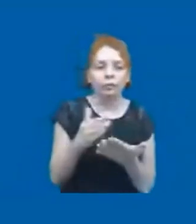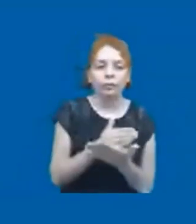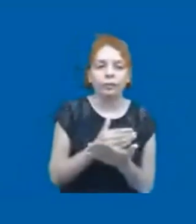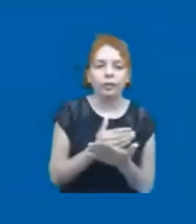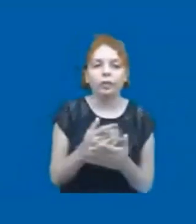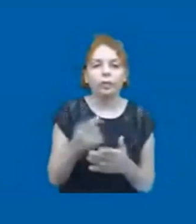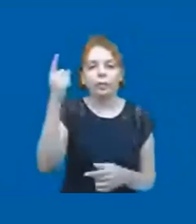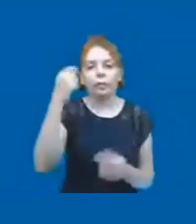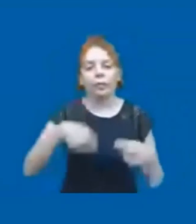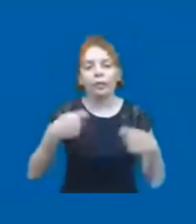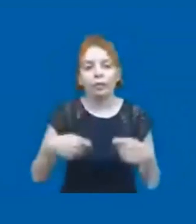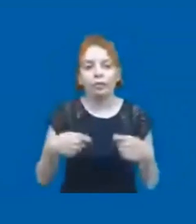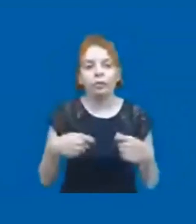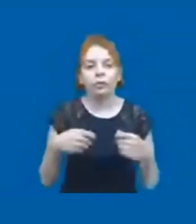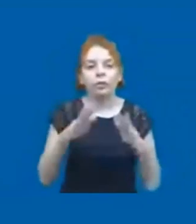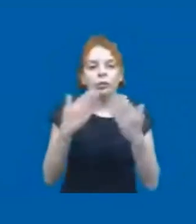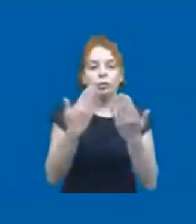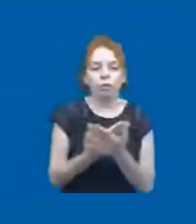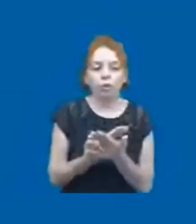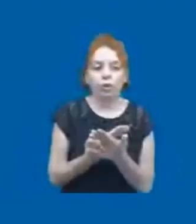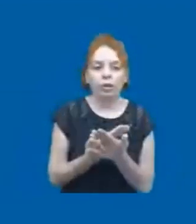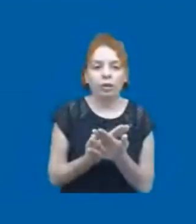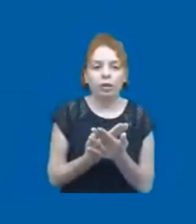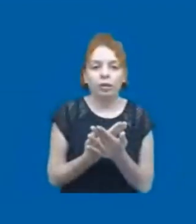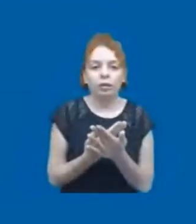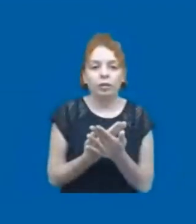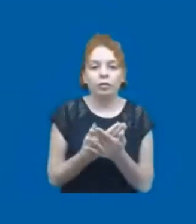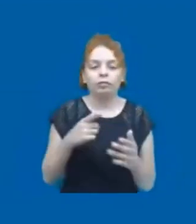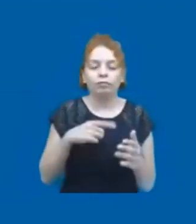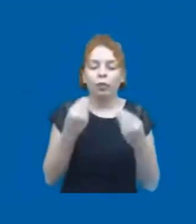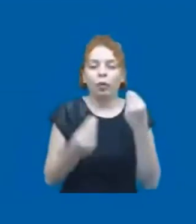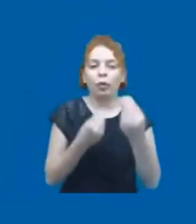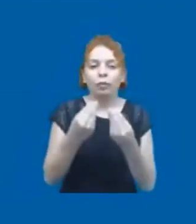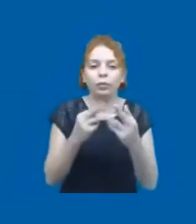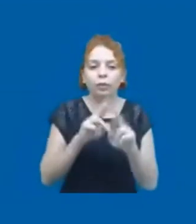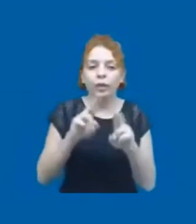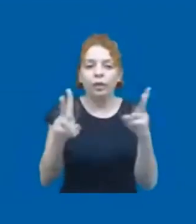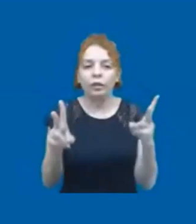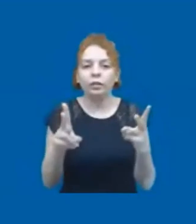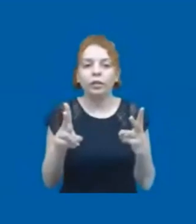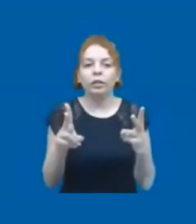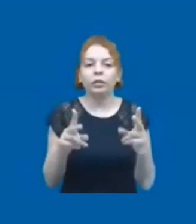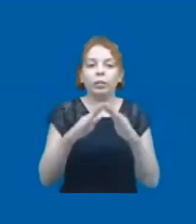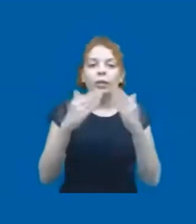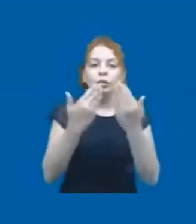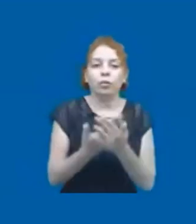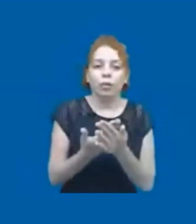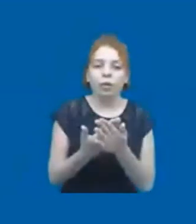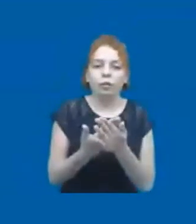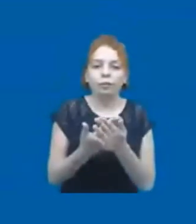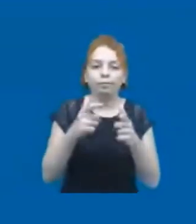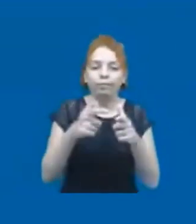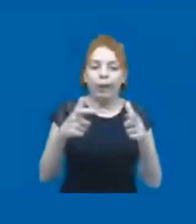Vamos precisar trabalhar uma escola, também, do ponto de vista arquitetônico, diferenciada, né, uma escola que seja mais